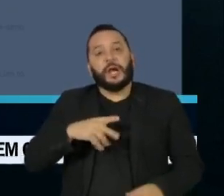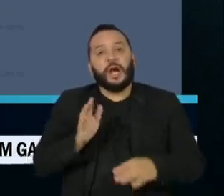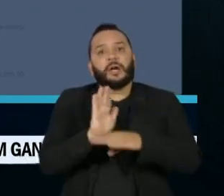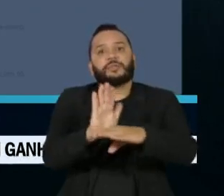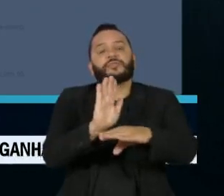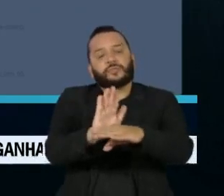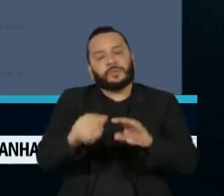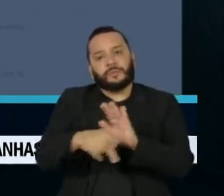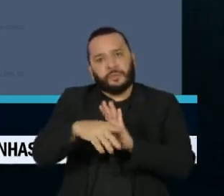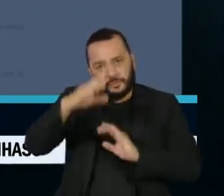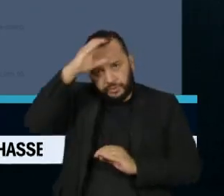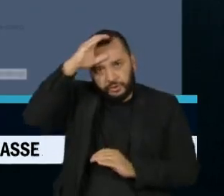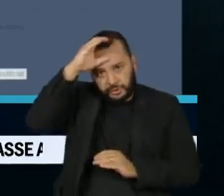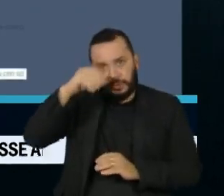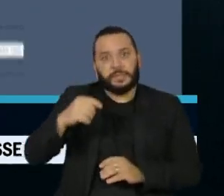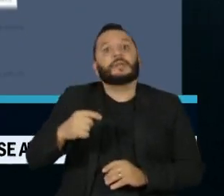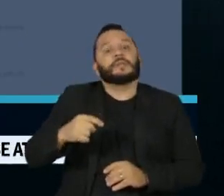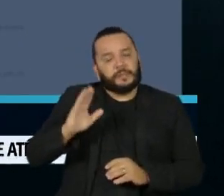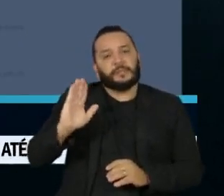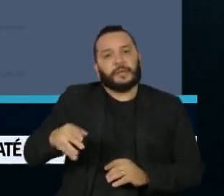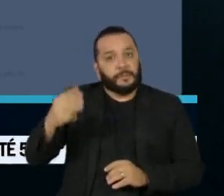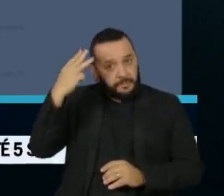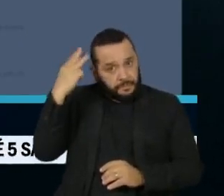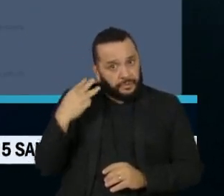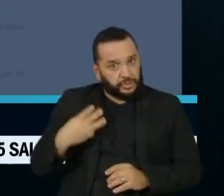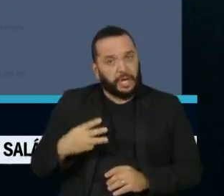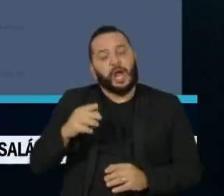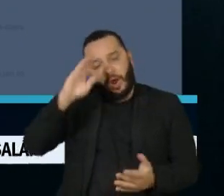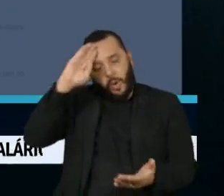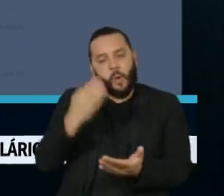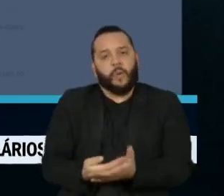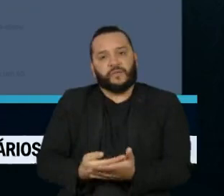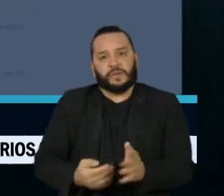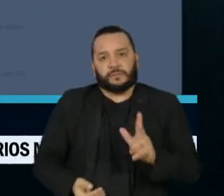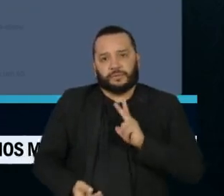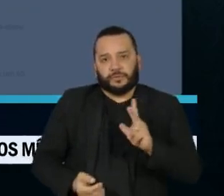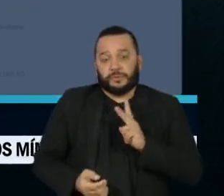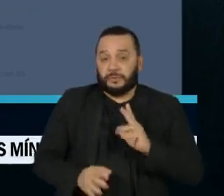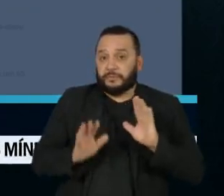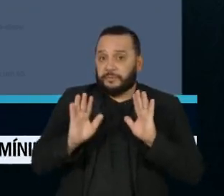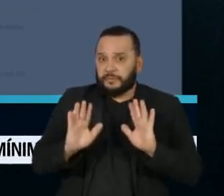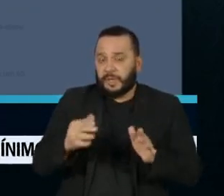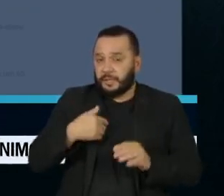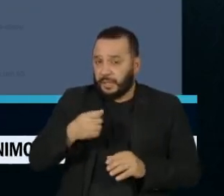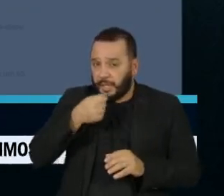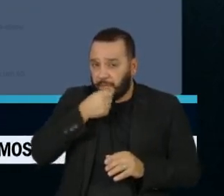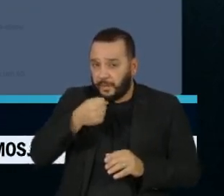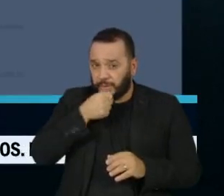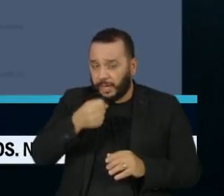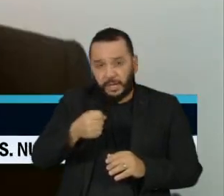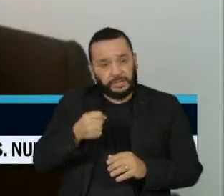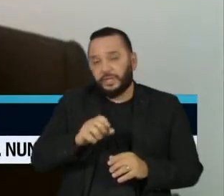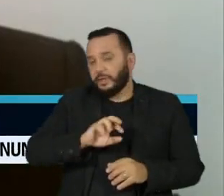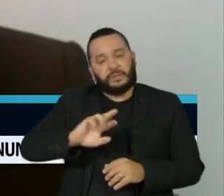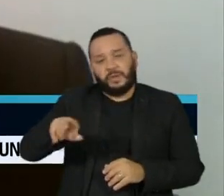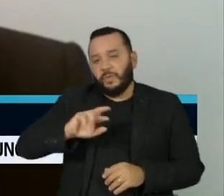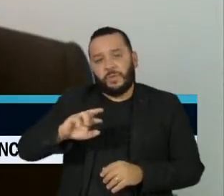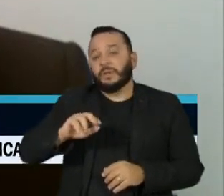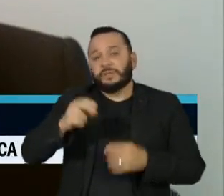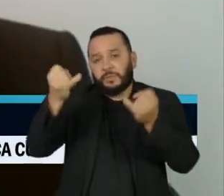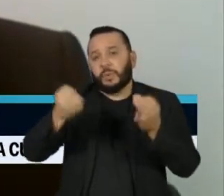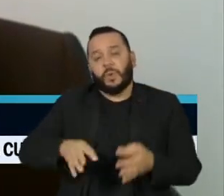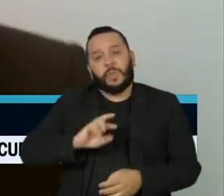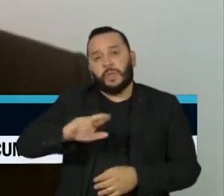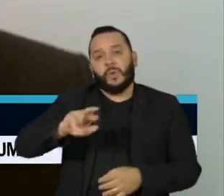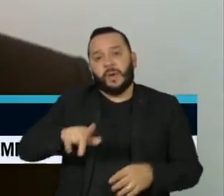se dá por questões de confiança pessoal. Diz ainda que nenhum dos recursos citados na reportagem são do cartão corporativo. Mesmo que esses